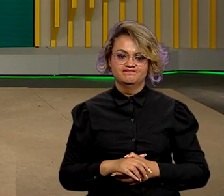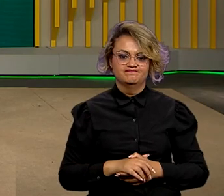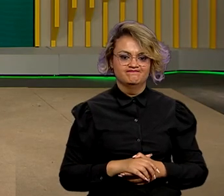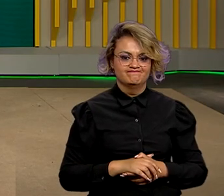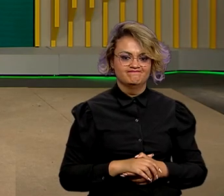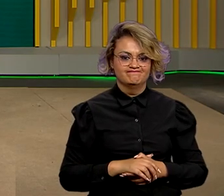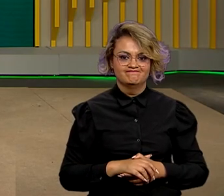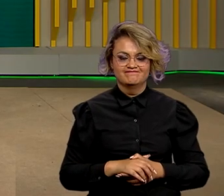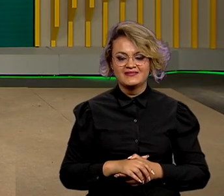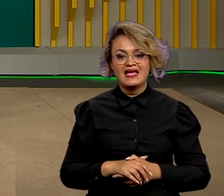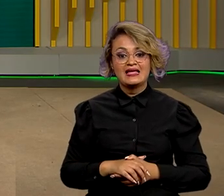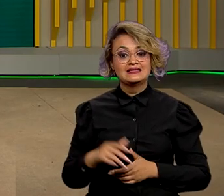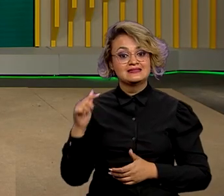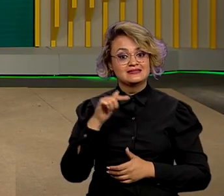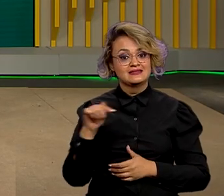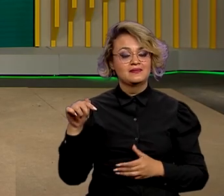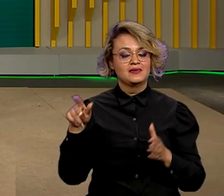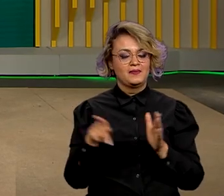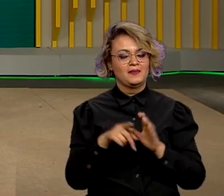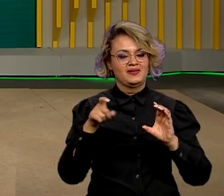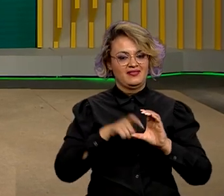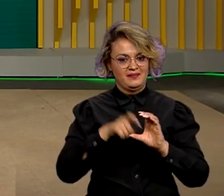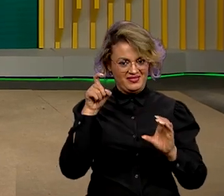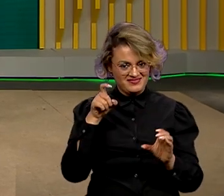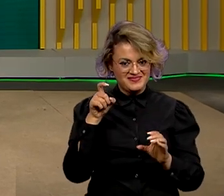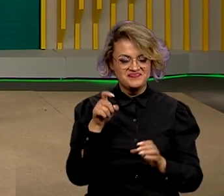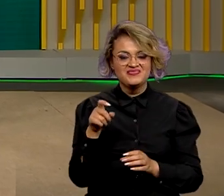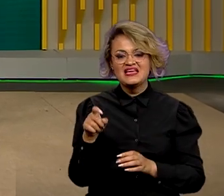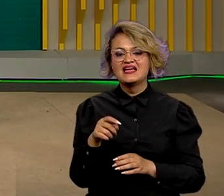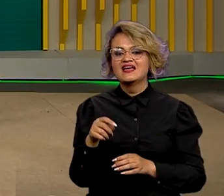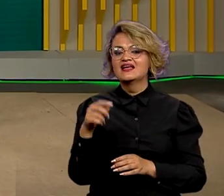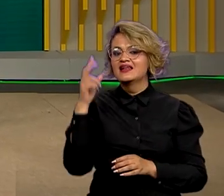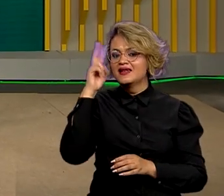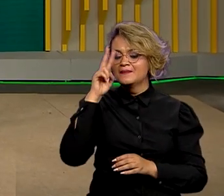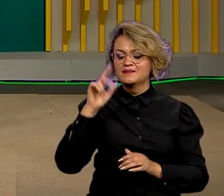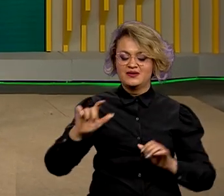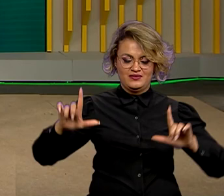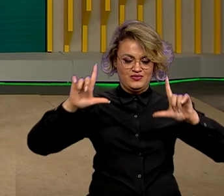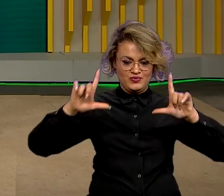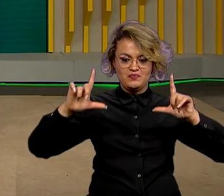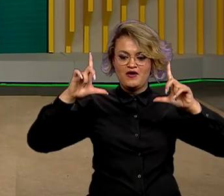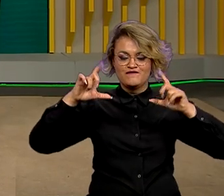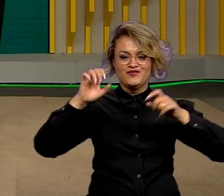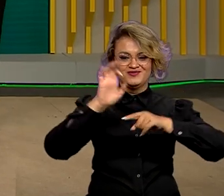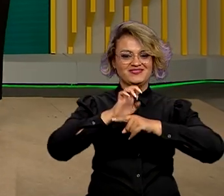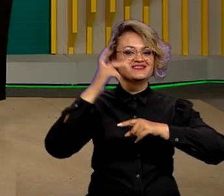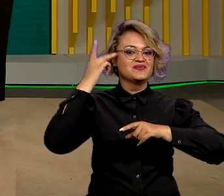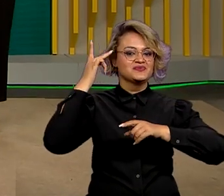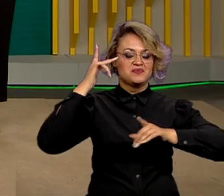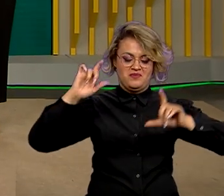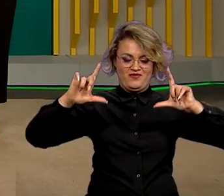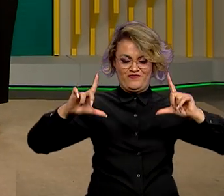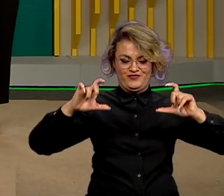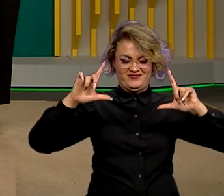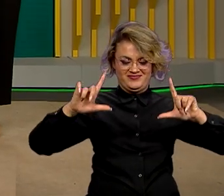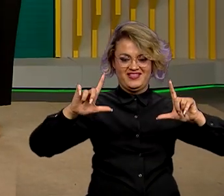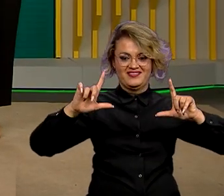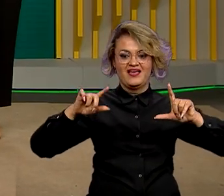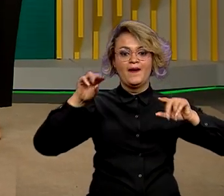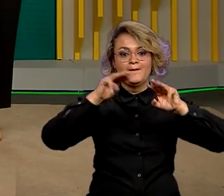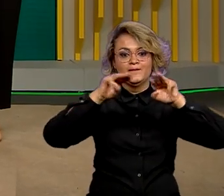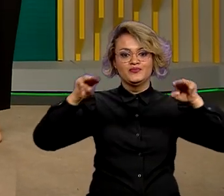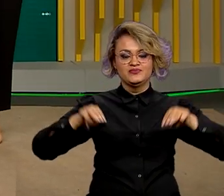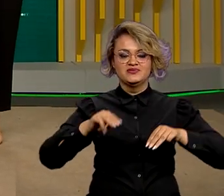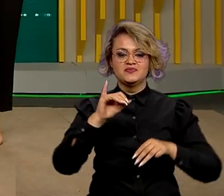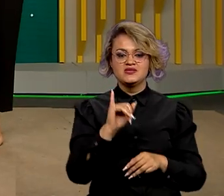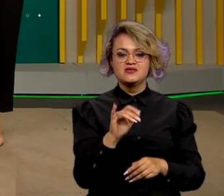Nós estamos na Semana da Independência e é interessante falar aqui, Ana, de um dos cartões postais da cidade de São Paulo, que é o Museu